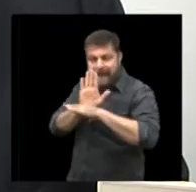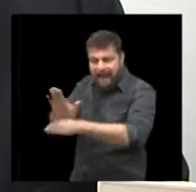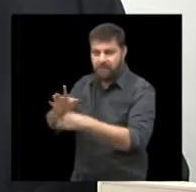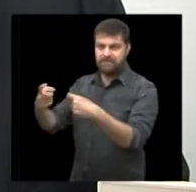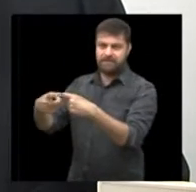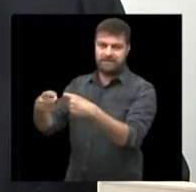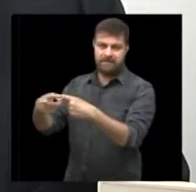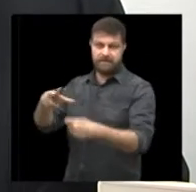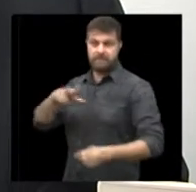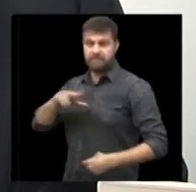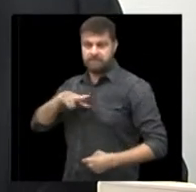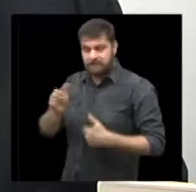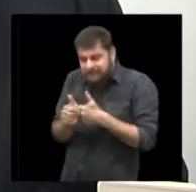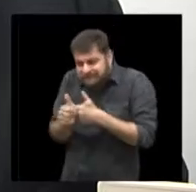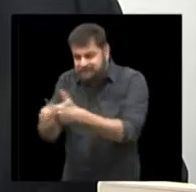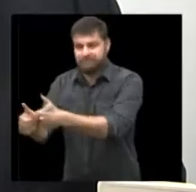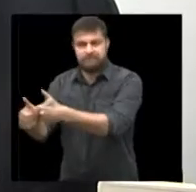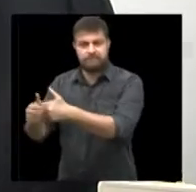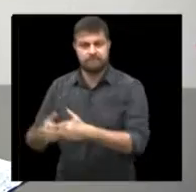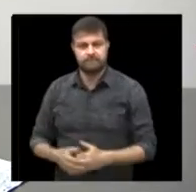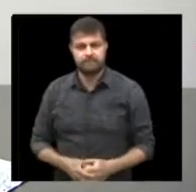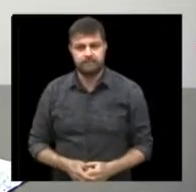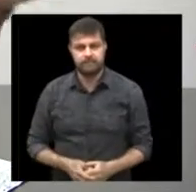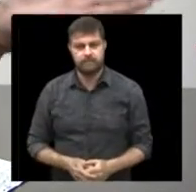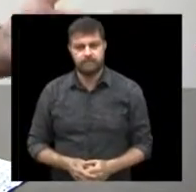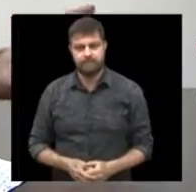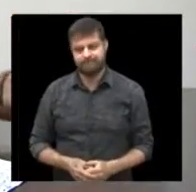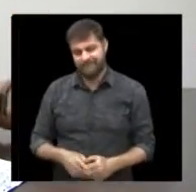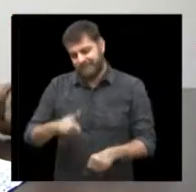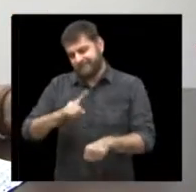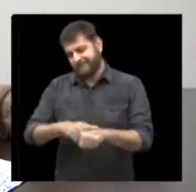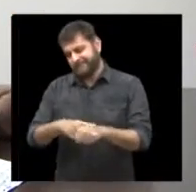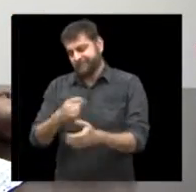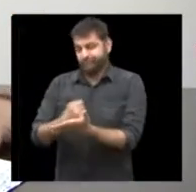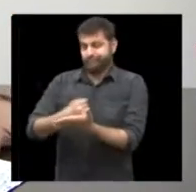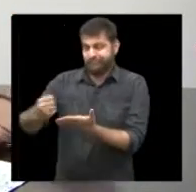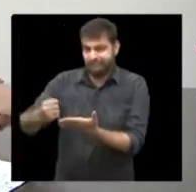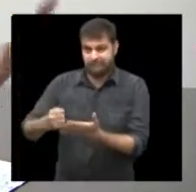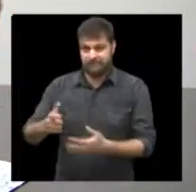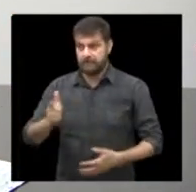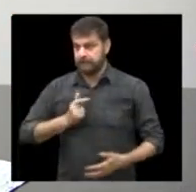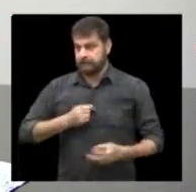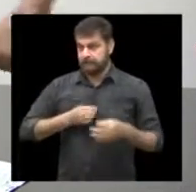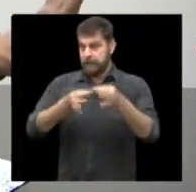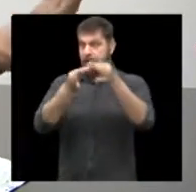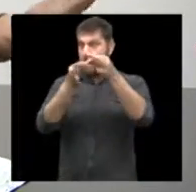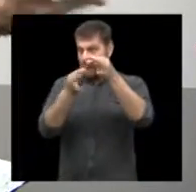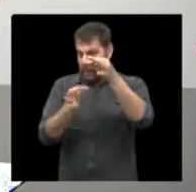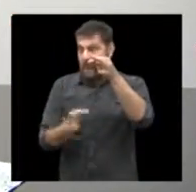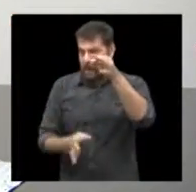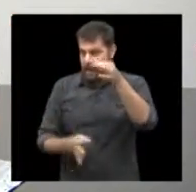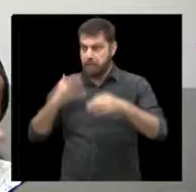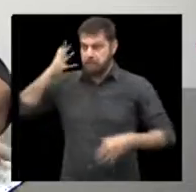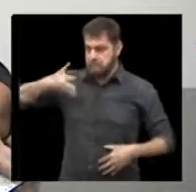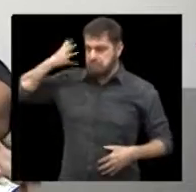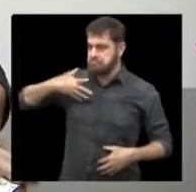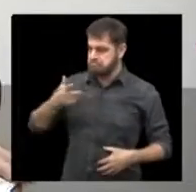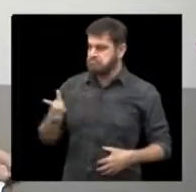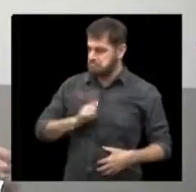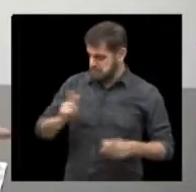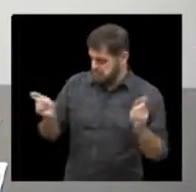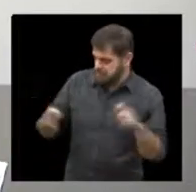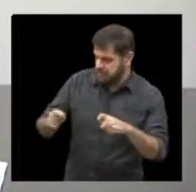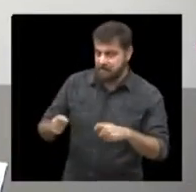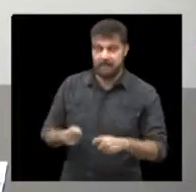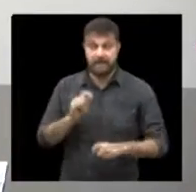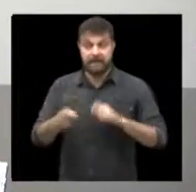médica de quem acompanha o paciente doutor nosso tempo acabou eu sei que tem muita coisa ainda para falar mas quem tiver